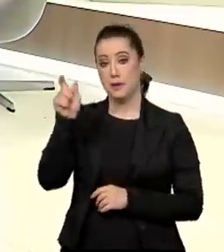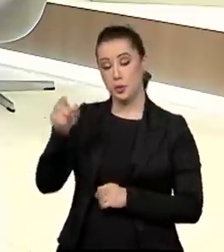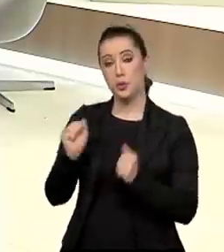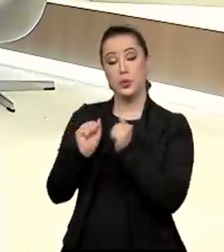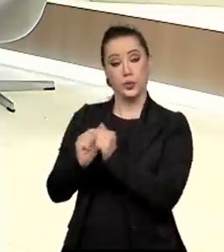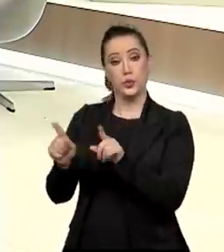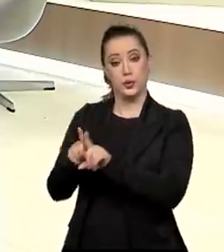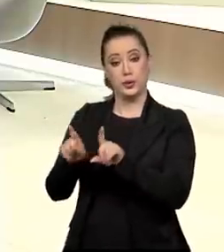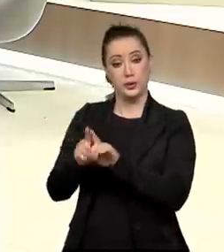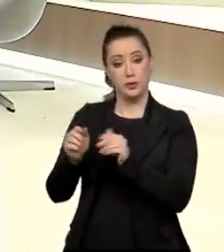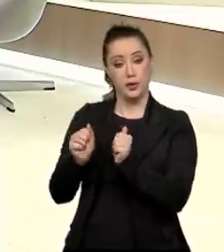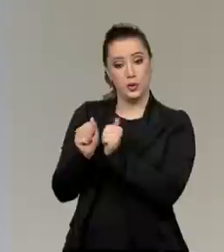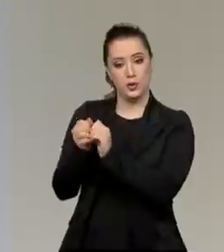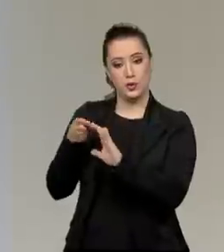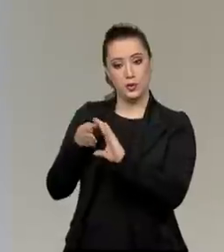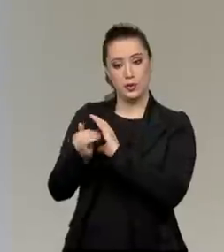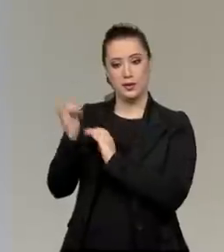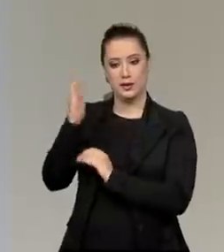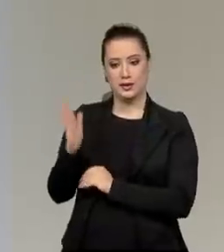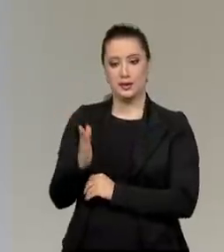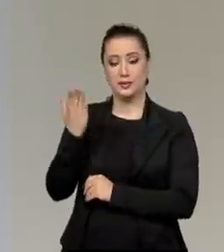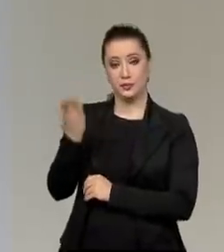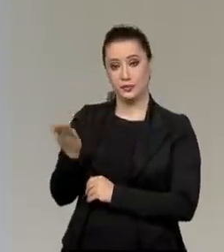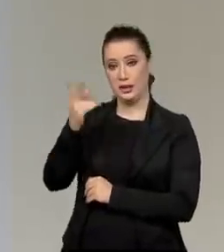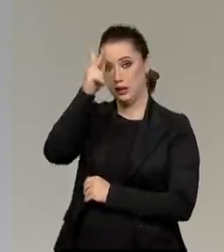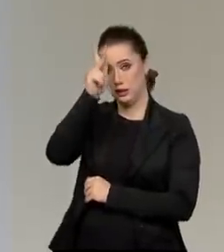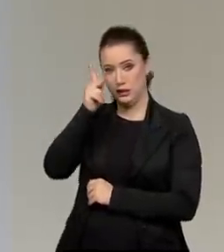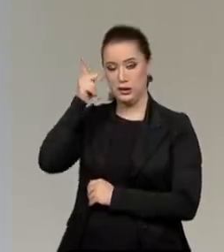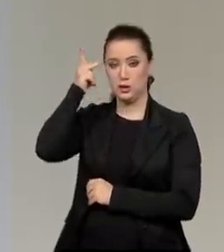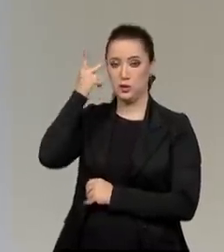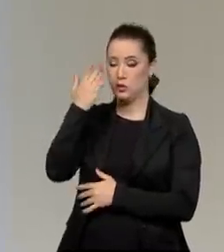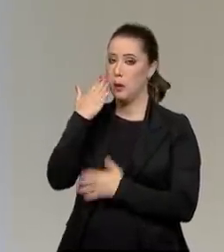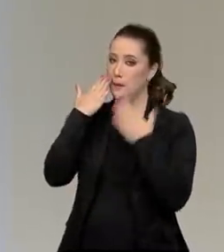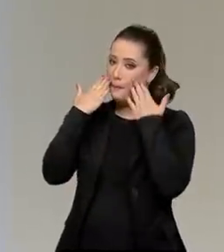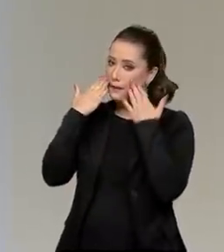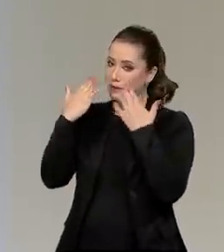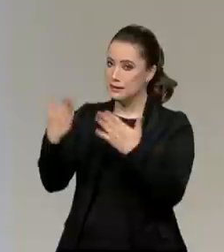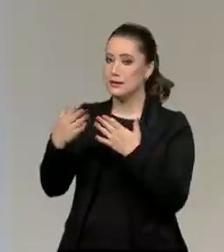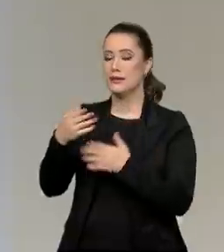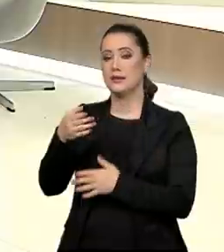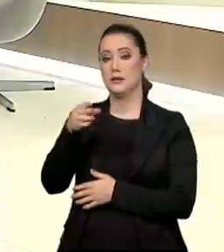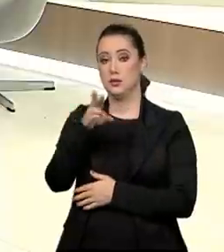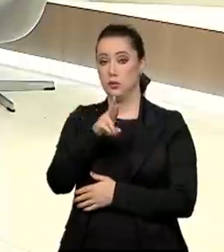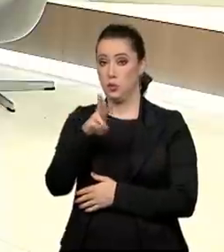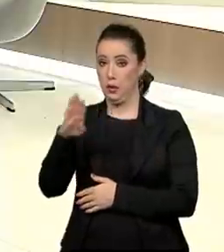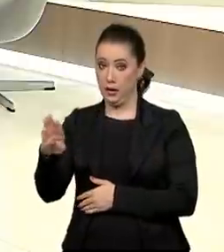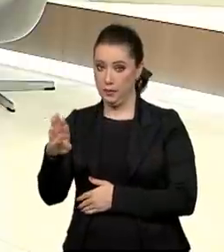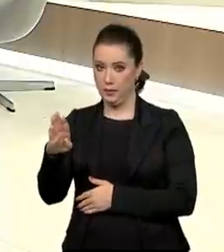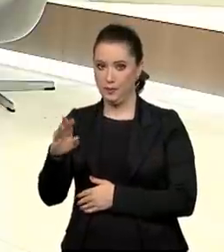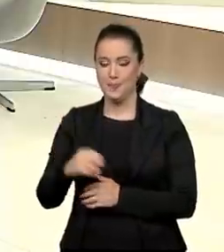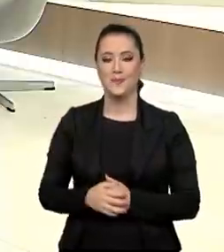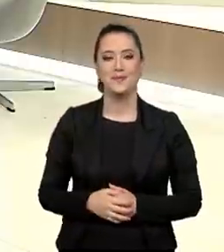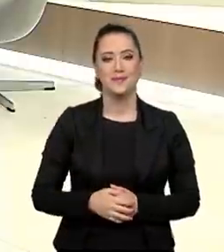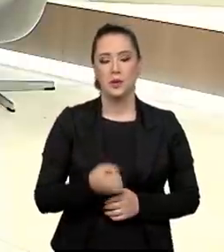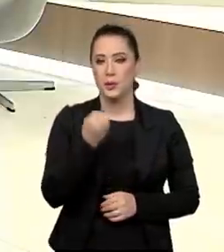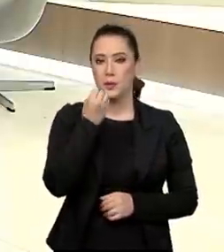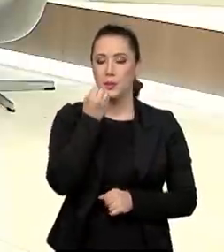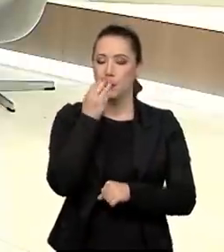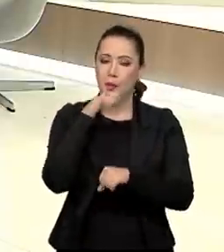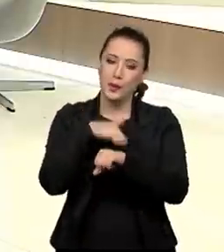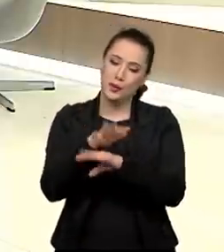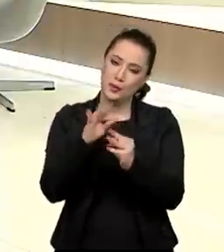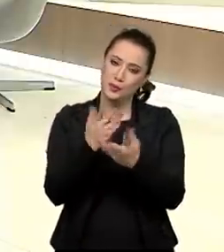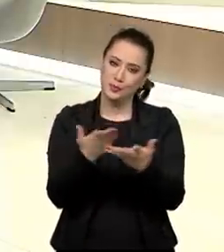também aqui no estúdio da EBC, é a jornalista Catil Seneri, apresentadora do Repórter Brasil. Boa noite, Catil Seneri. Boa noite, Paulo. Boa noite, secretário.